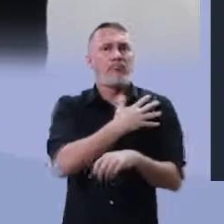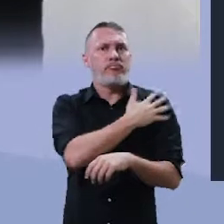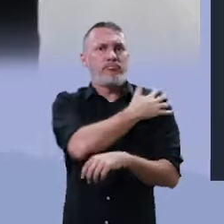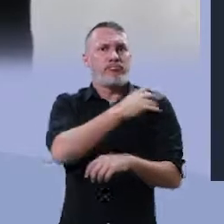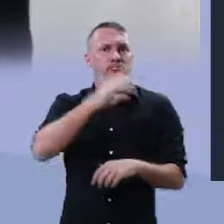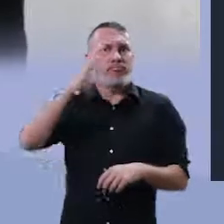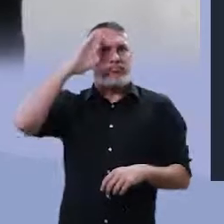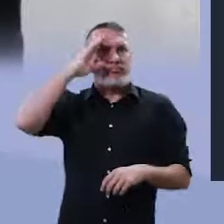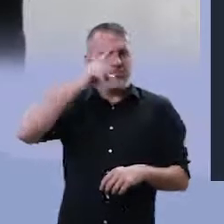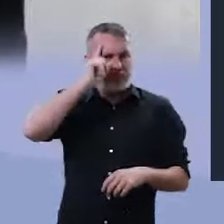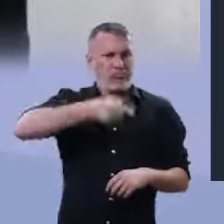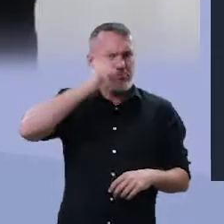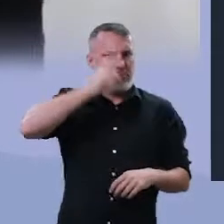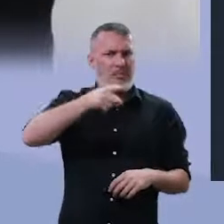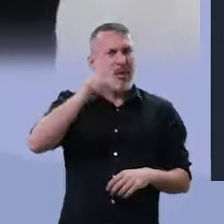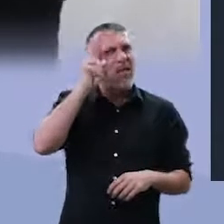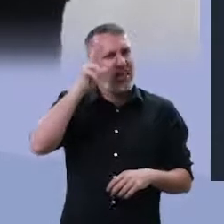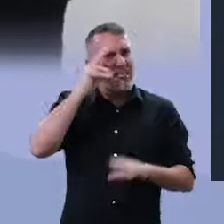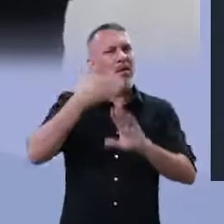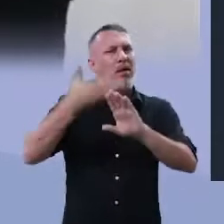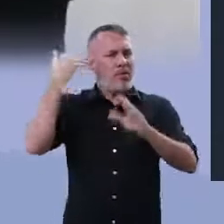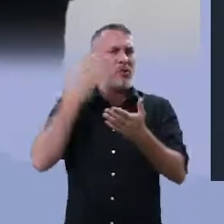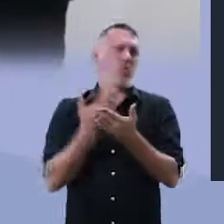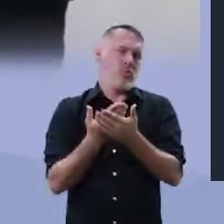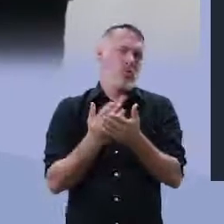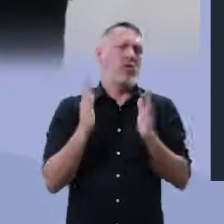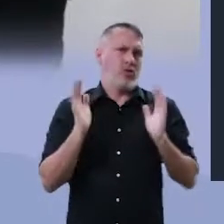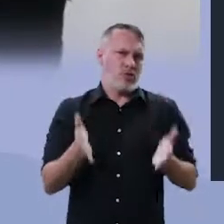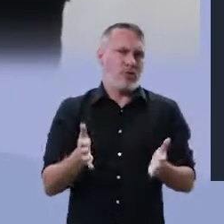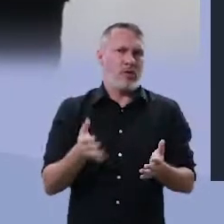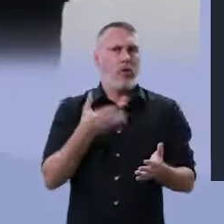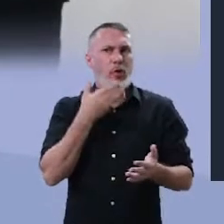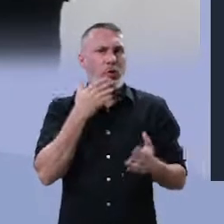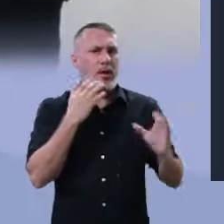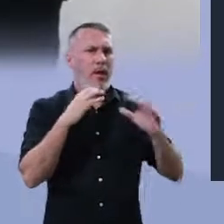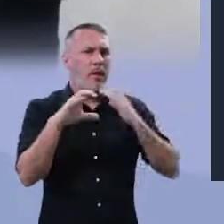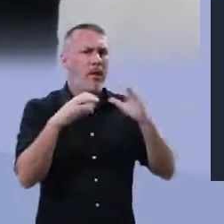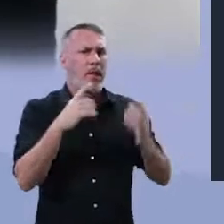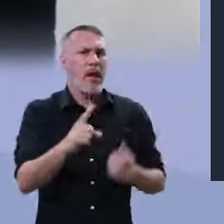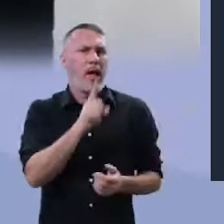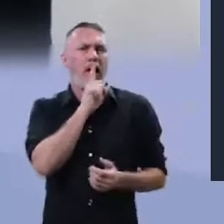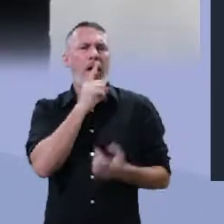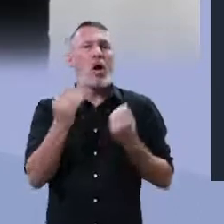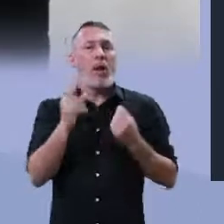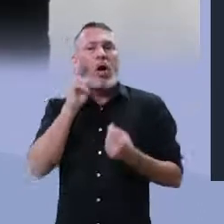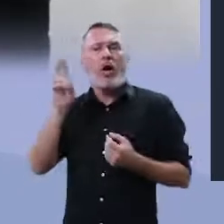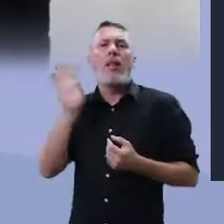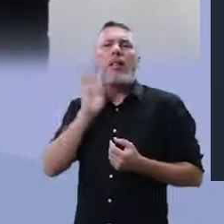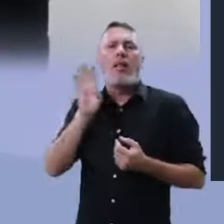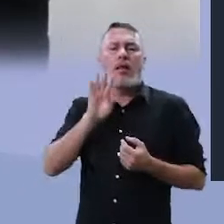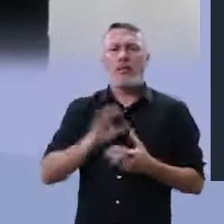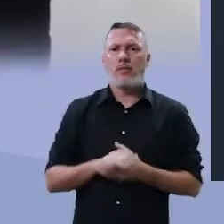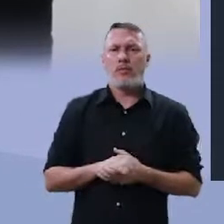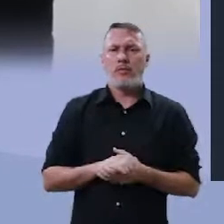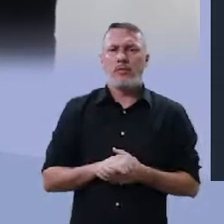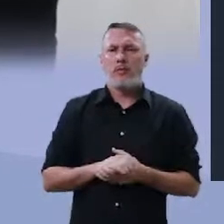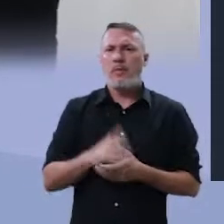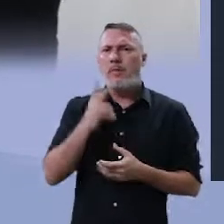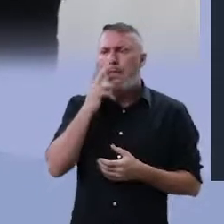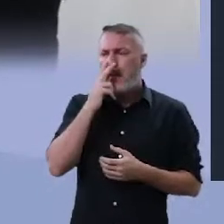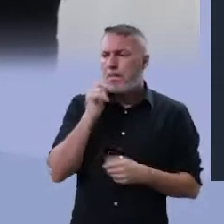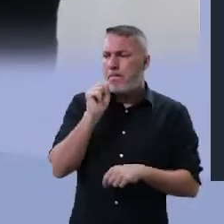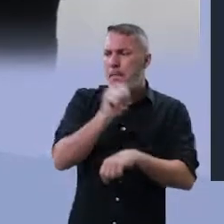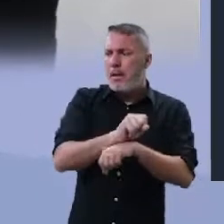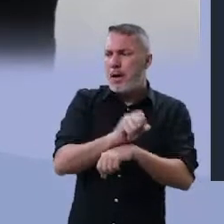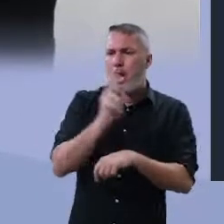ditadura. e você se lembra disso porque você já estudou. Observe que bacana. Chico disse, pai, olha o